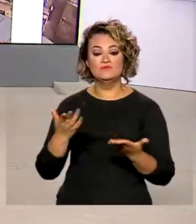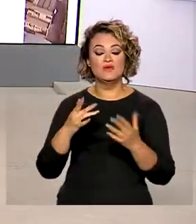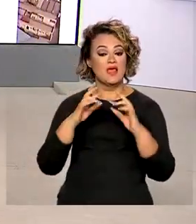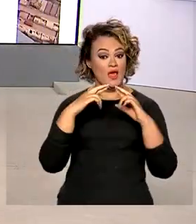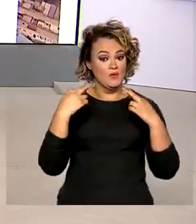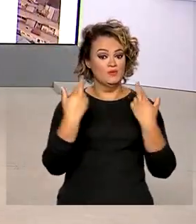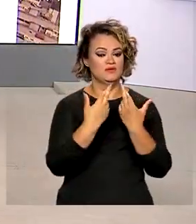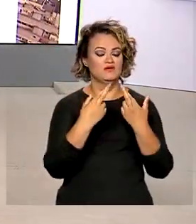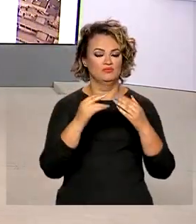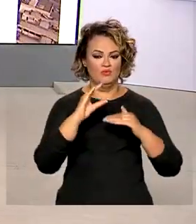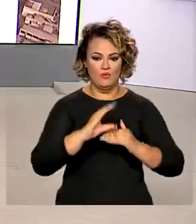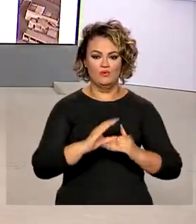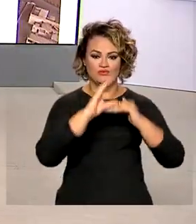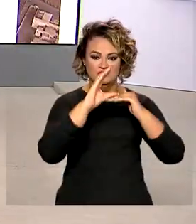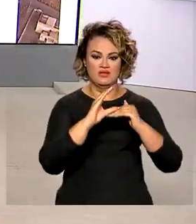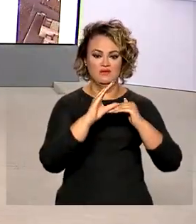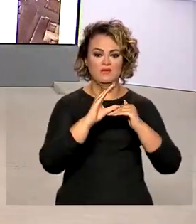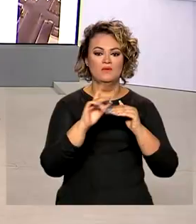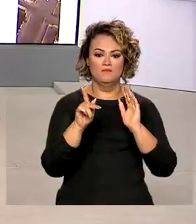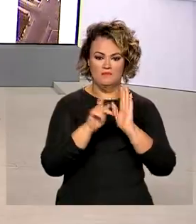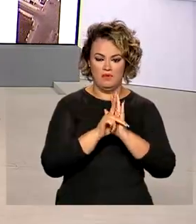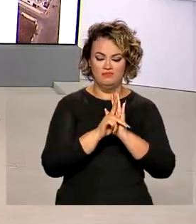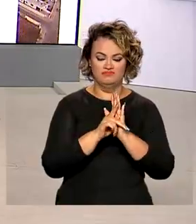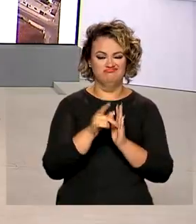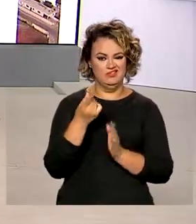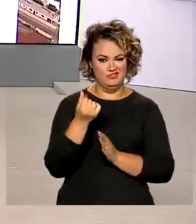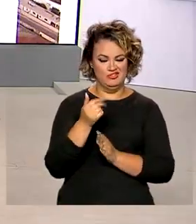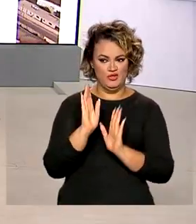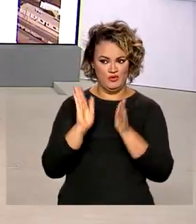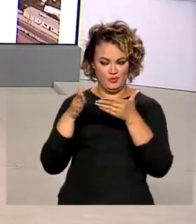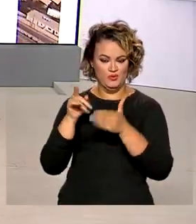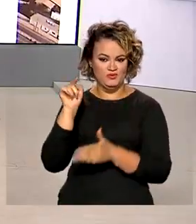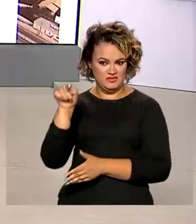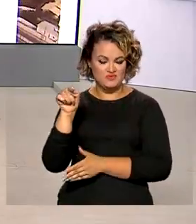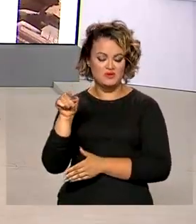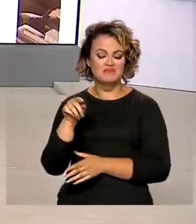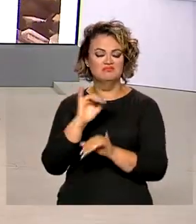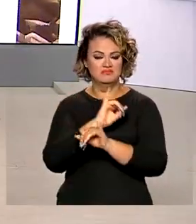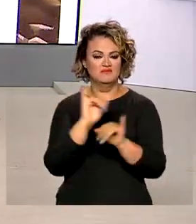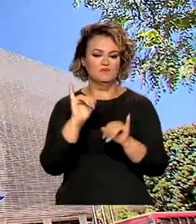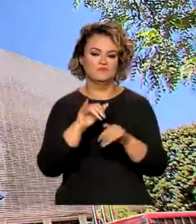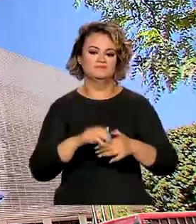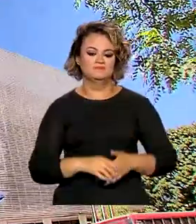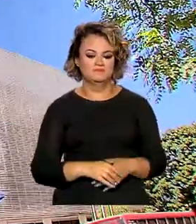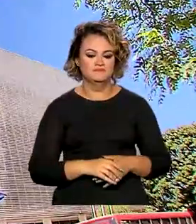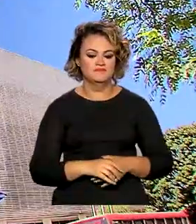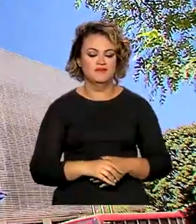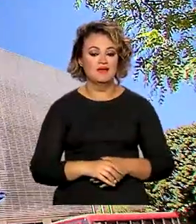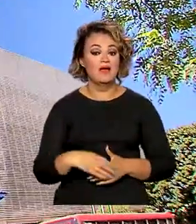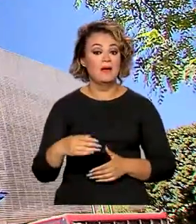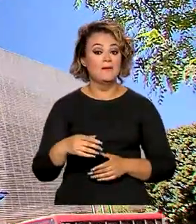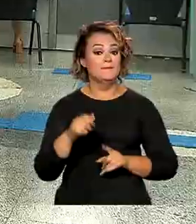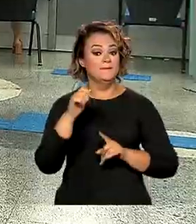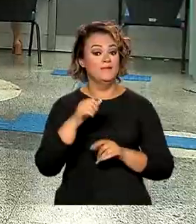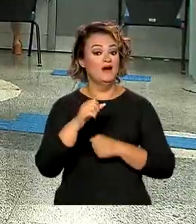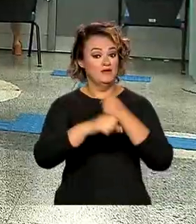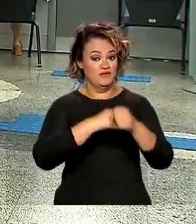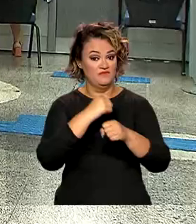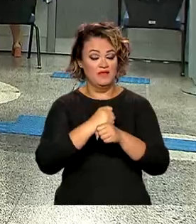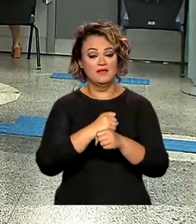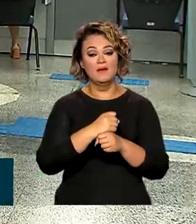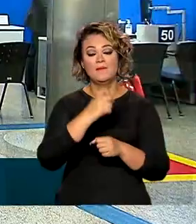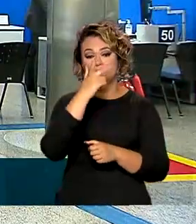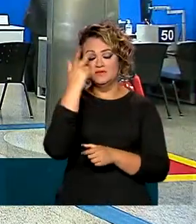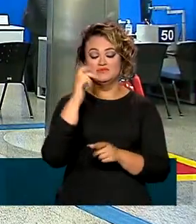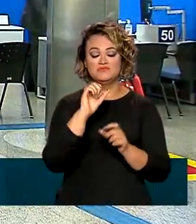reunião do Conselho Curador do Fundo de Garantia por Tempo de Serviço. A partir do próximo ano, o